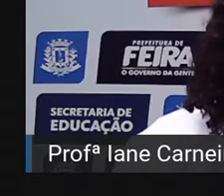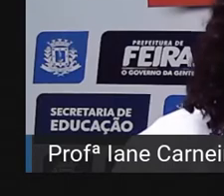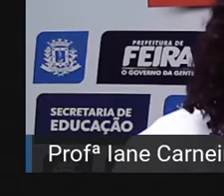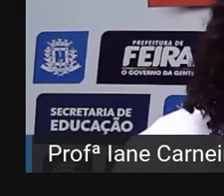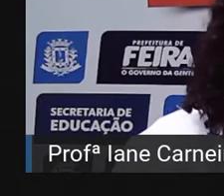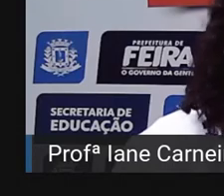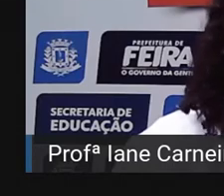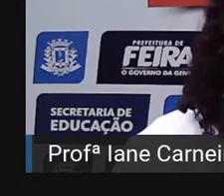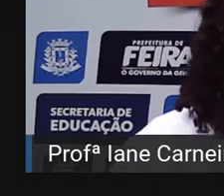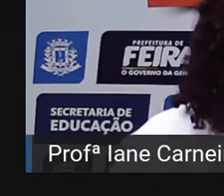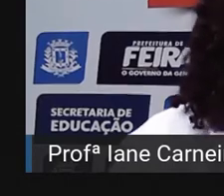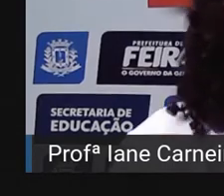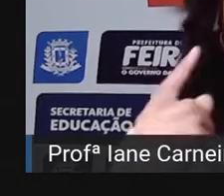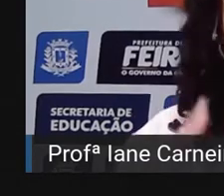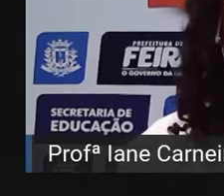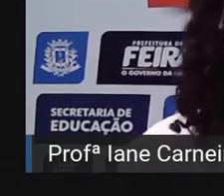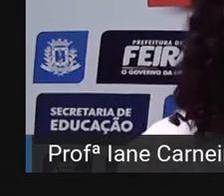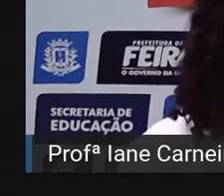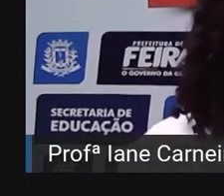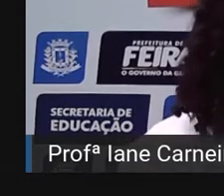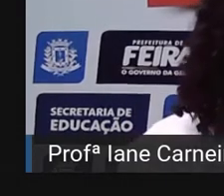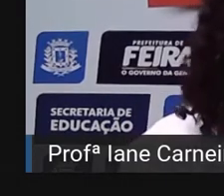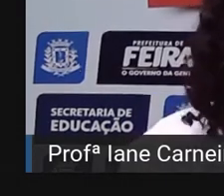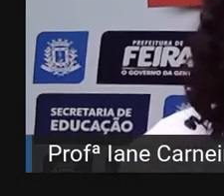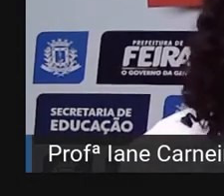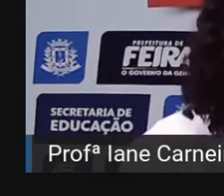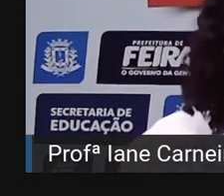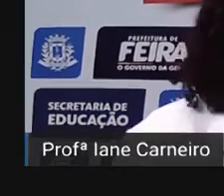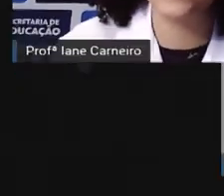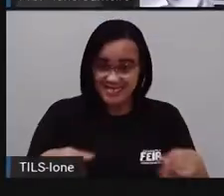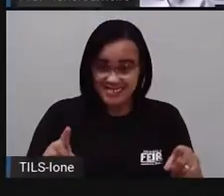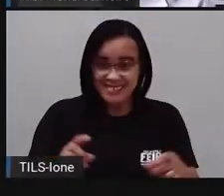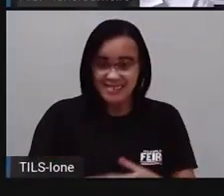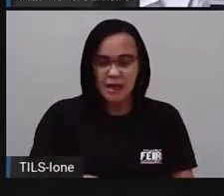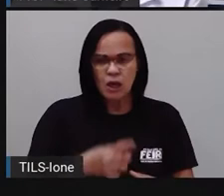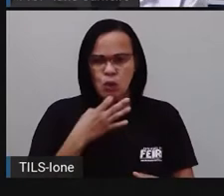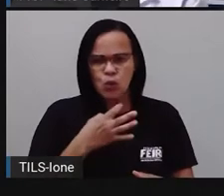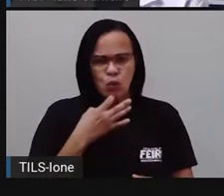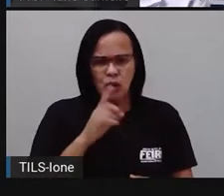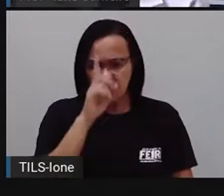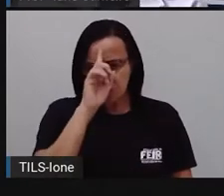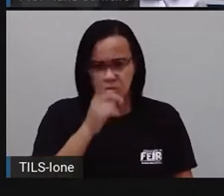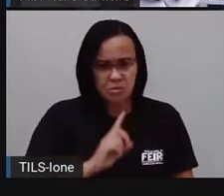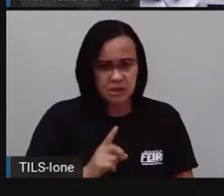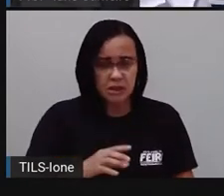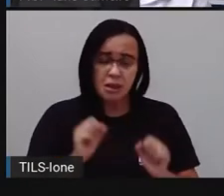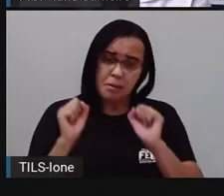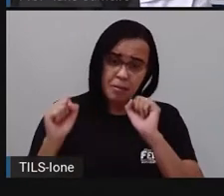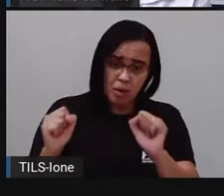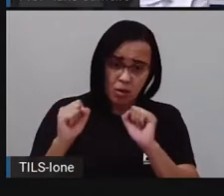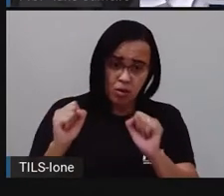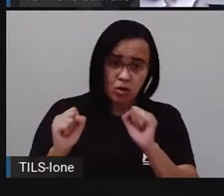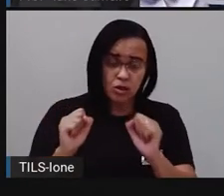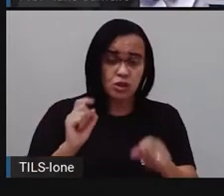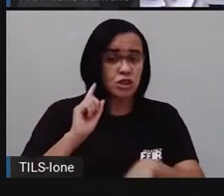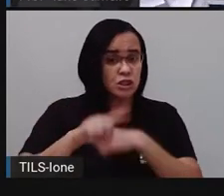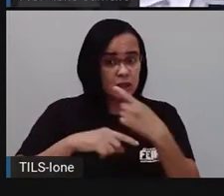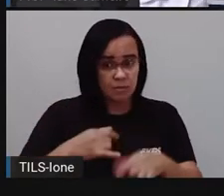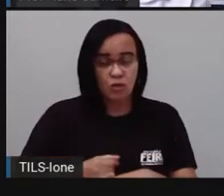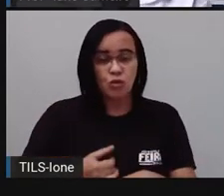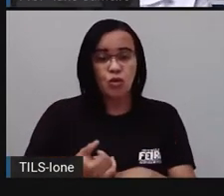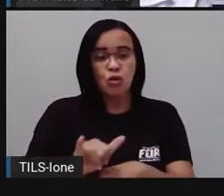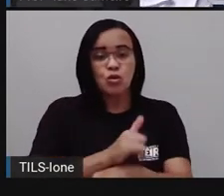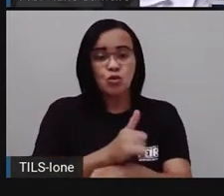um texto que, uma música, na verdade, né? Não sei se vocês conhecem, mas aí se vocês puderem entrar no YouTube,